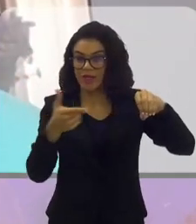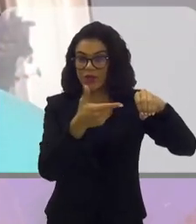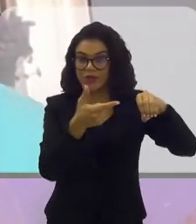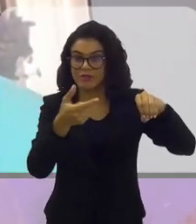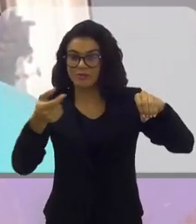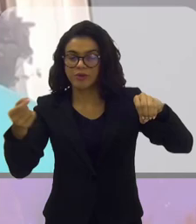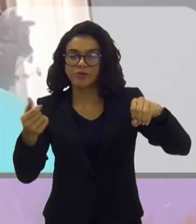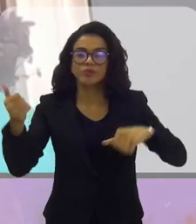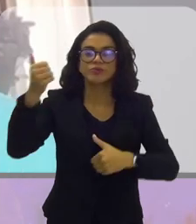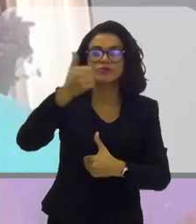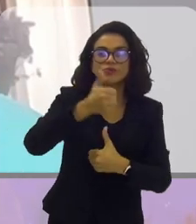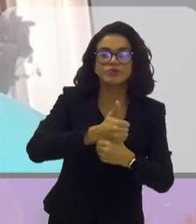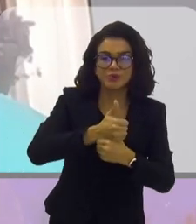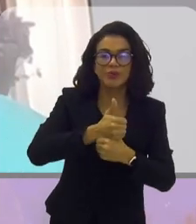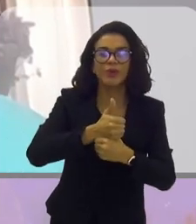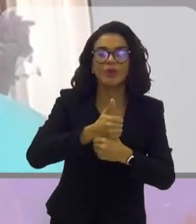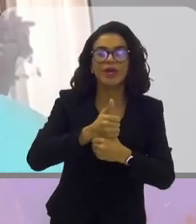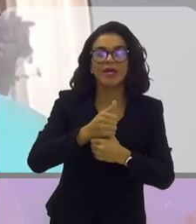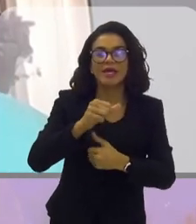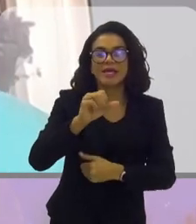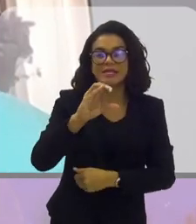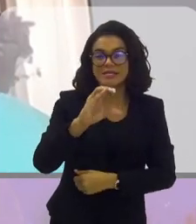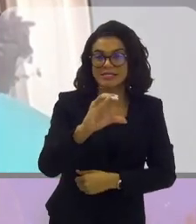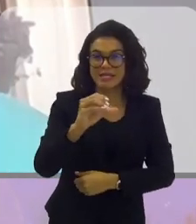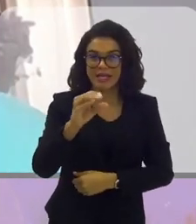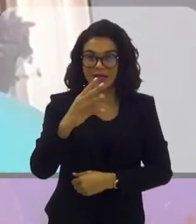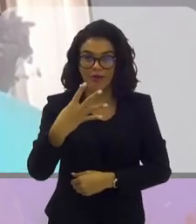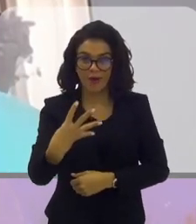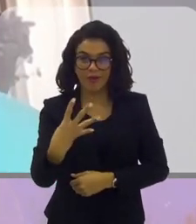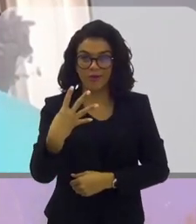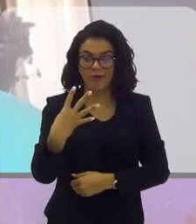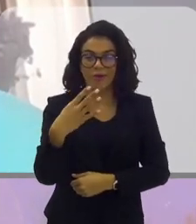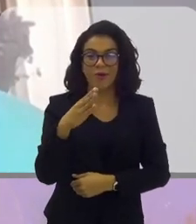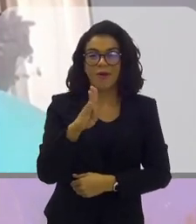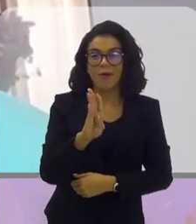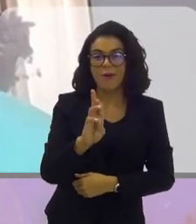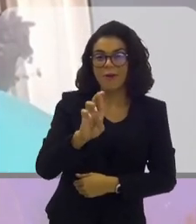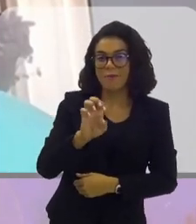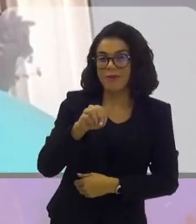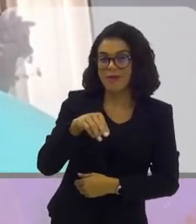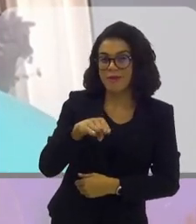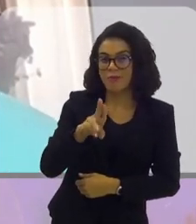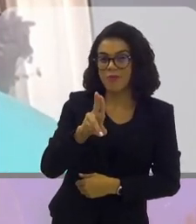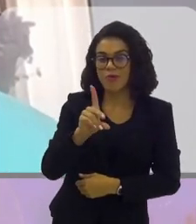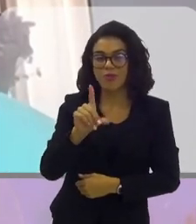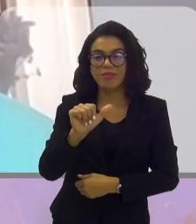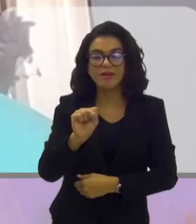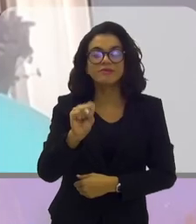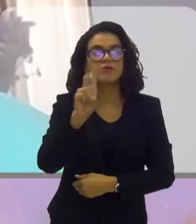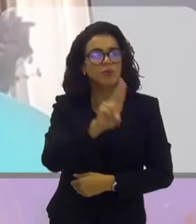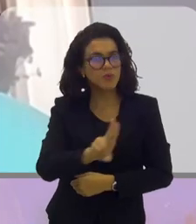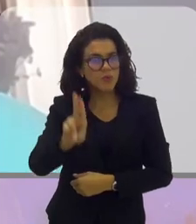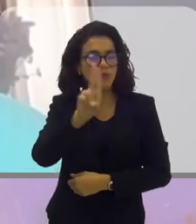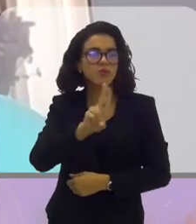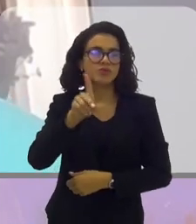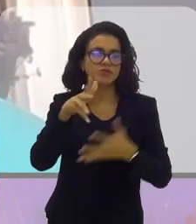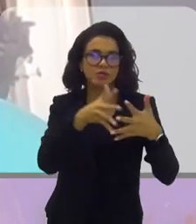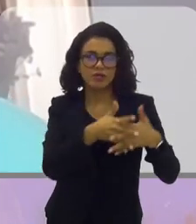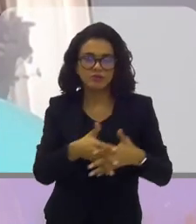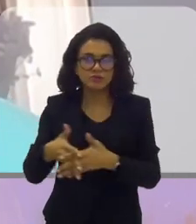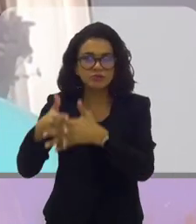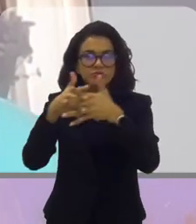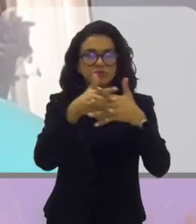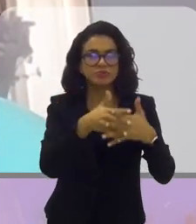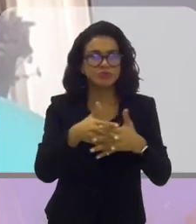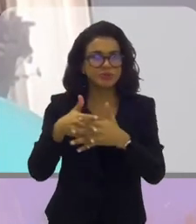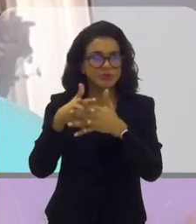2000, substitui-se a esmeralda pelas C4, pelas bermudas, que são amplamente usadas nos Estados Unidos, na liga americana